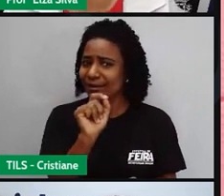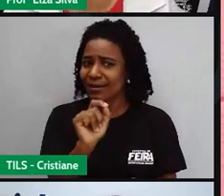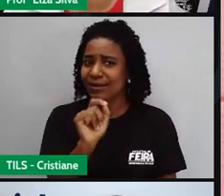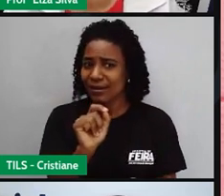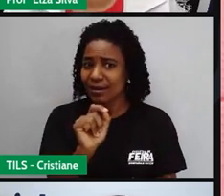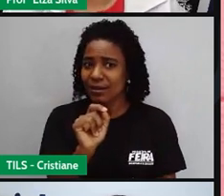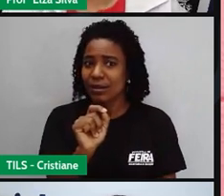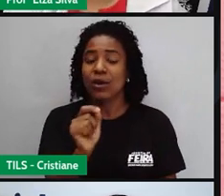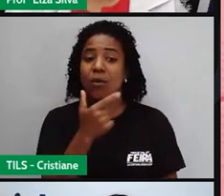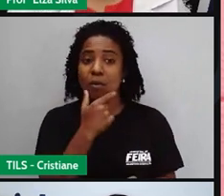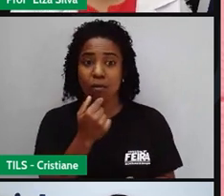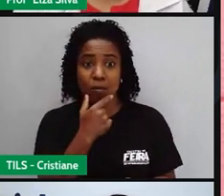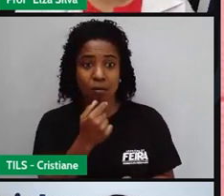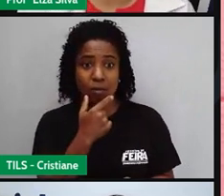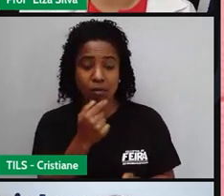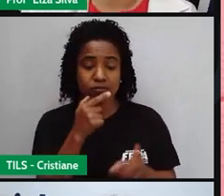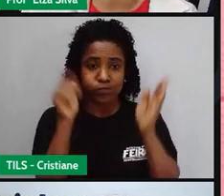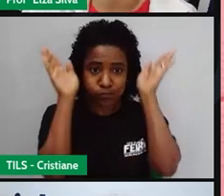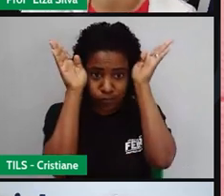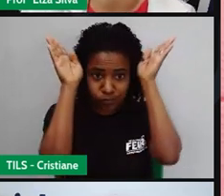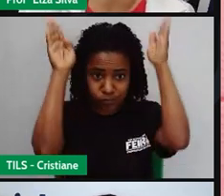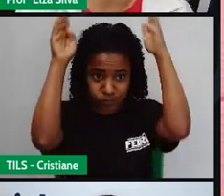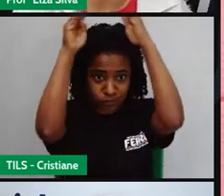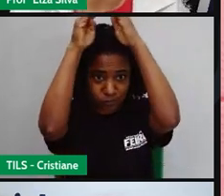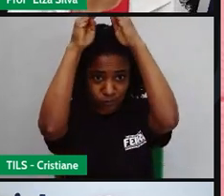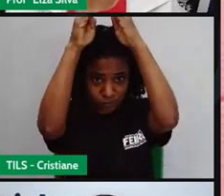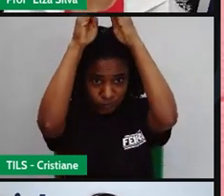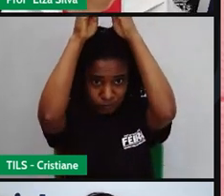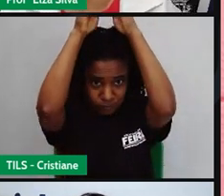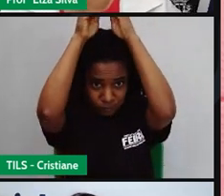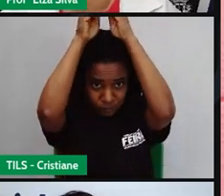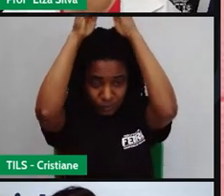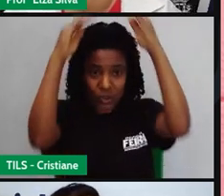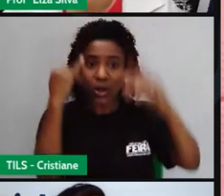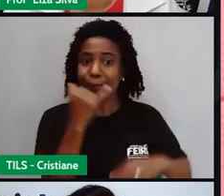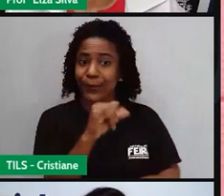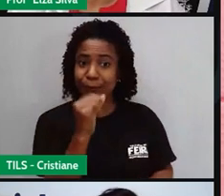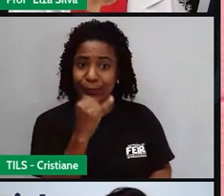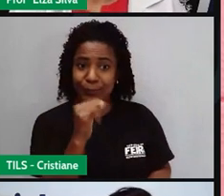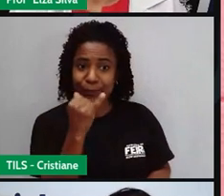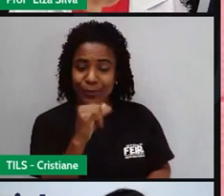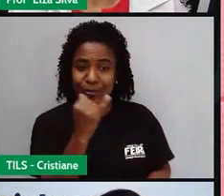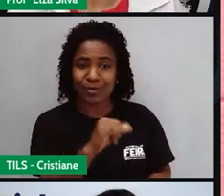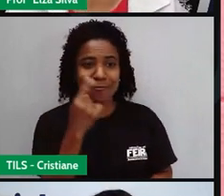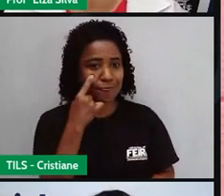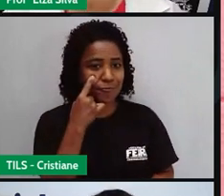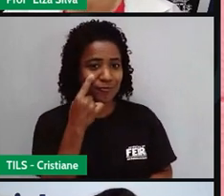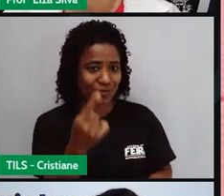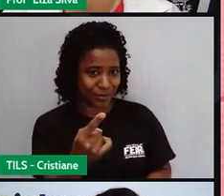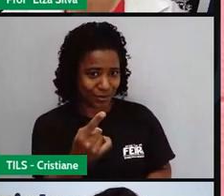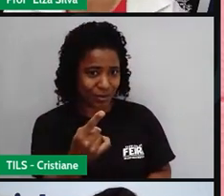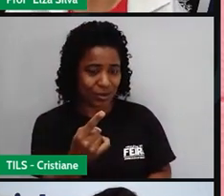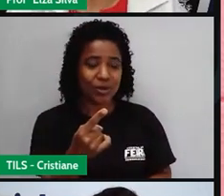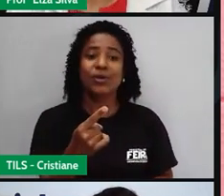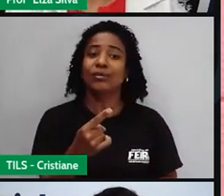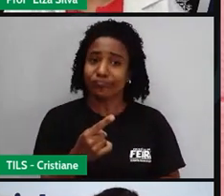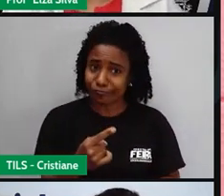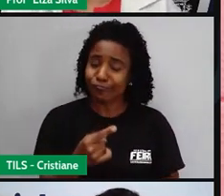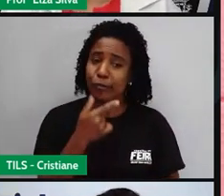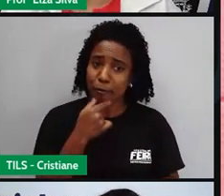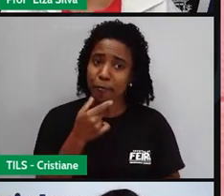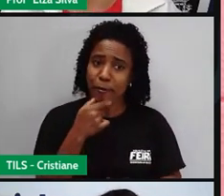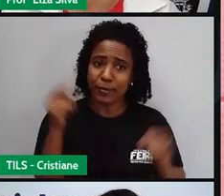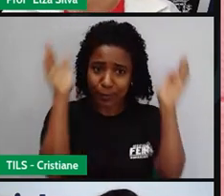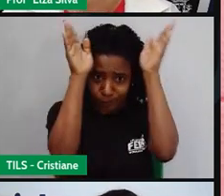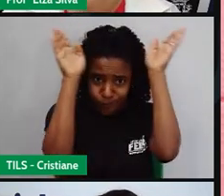romano, que de acordo com as imagens do vídeo, vocês devem ter percebido, que ele desobedeceu as ordens do